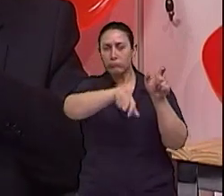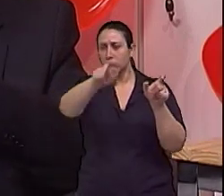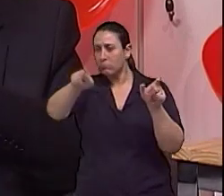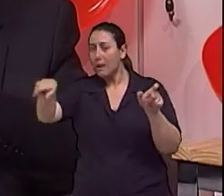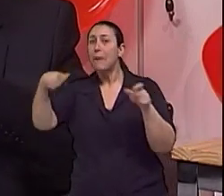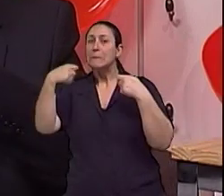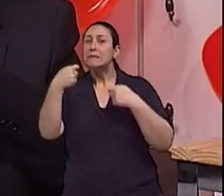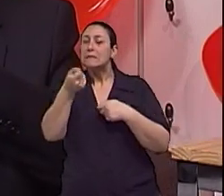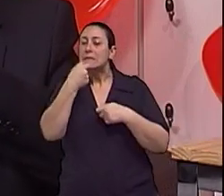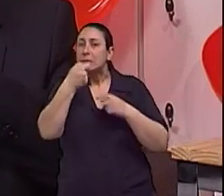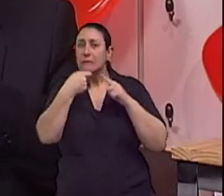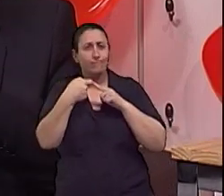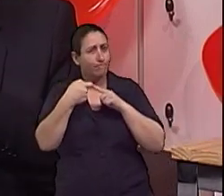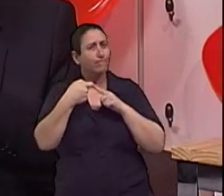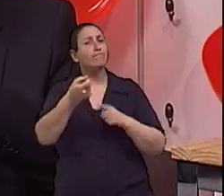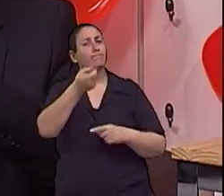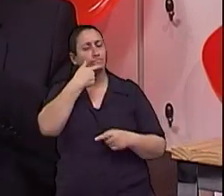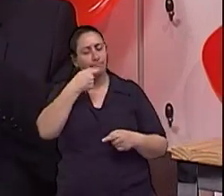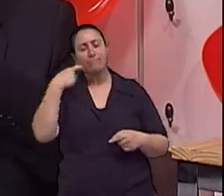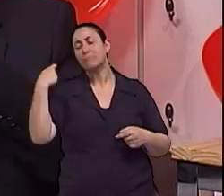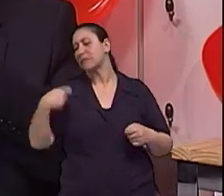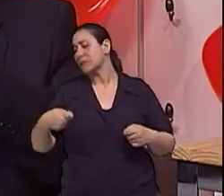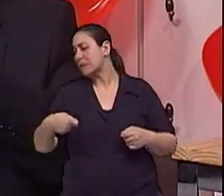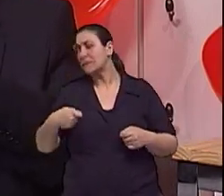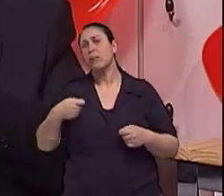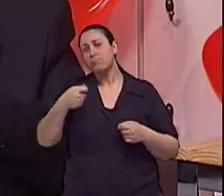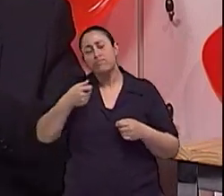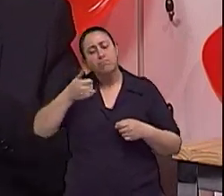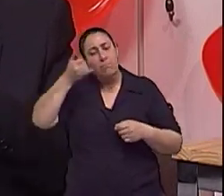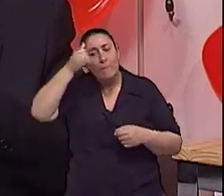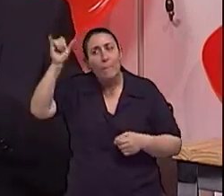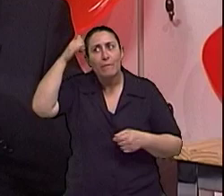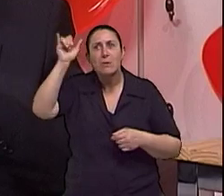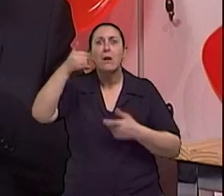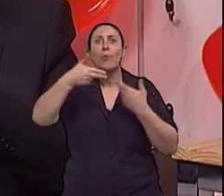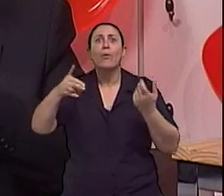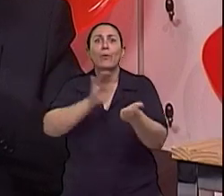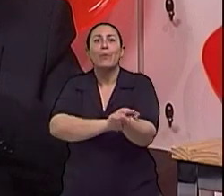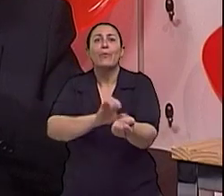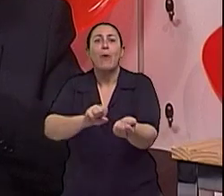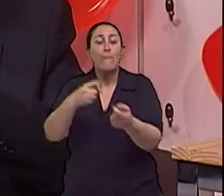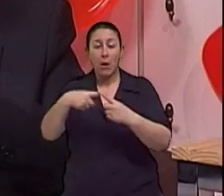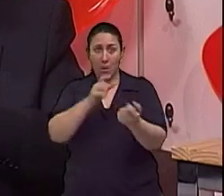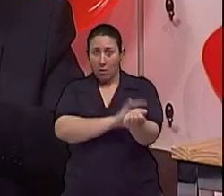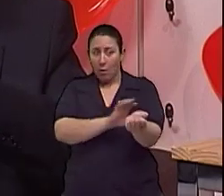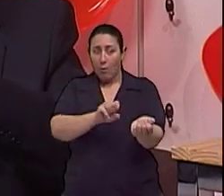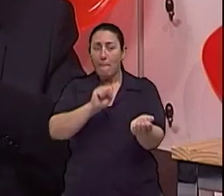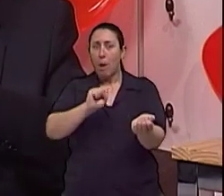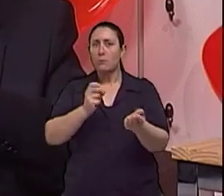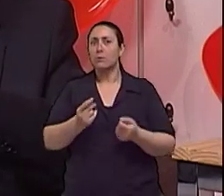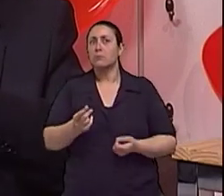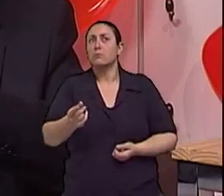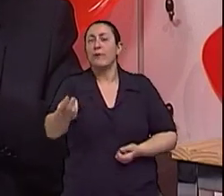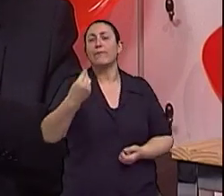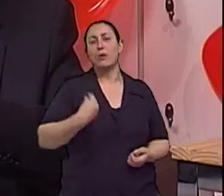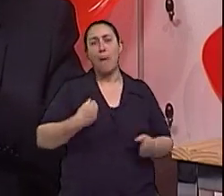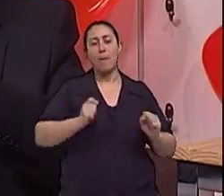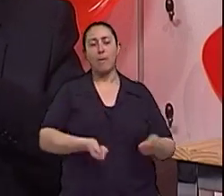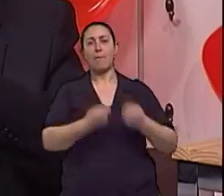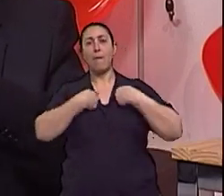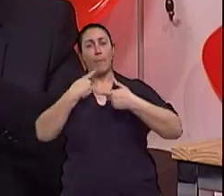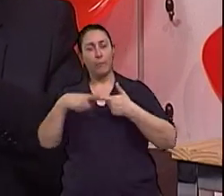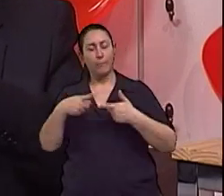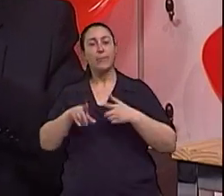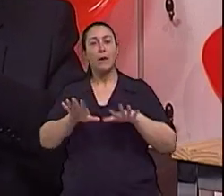o tratamento, na realidade, a prevenção de todas as complicações que hipertensão pode levar ao longo da vida é feita com medicamentos.